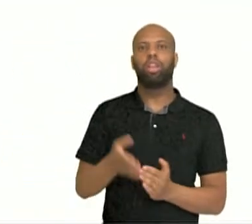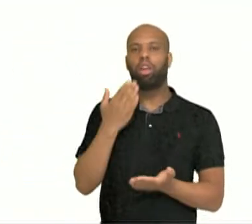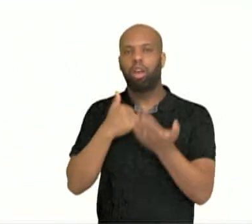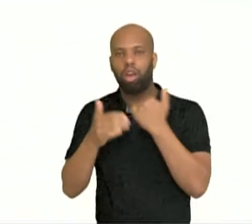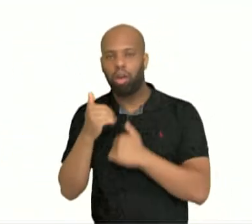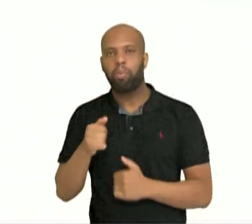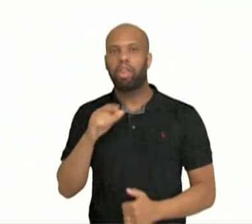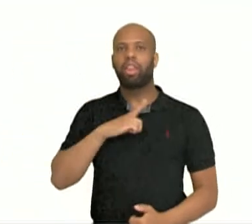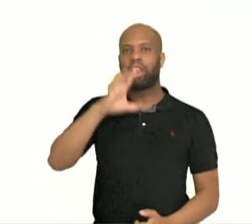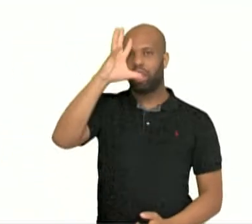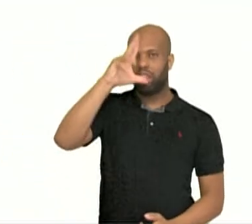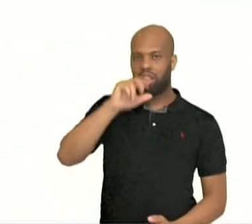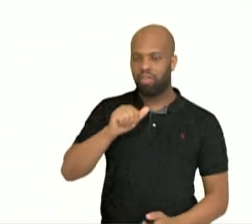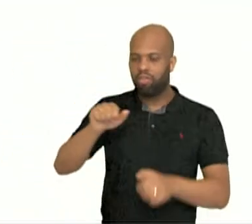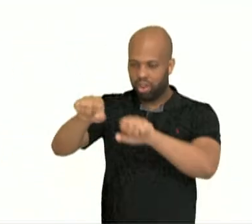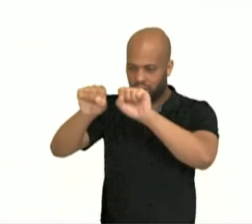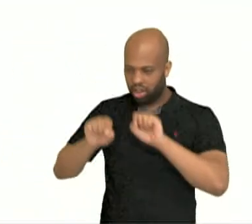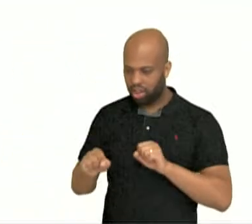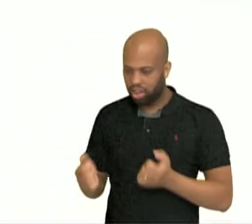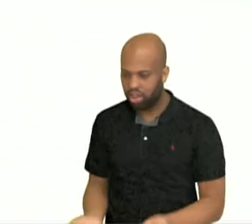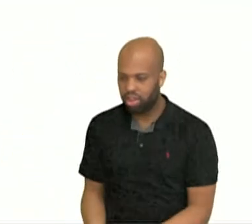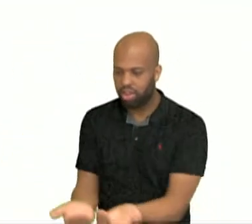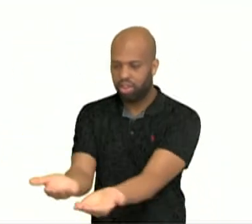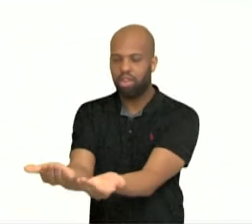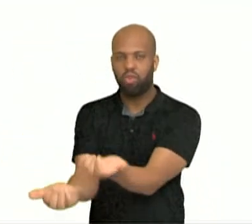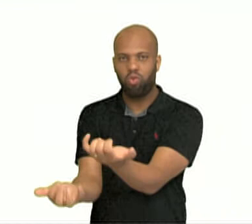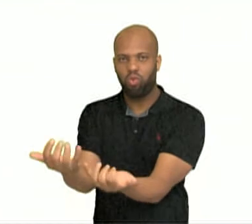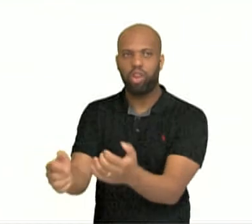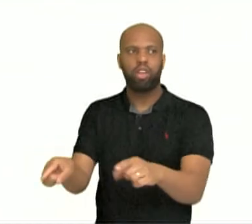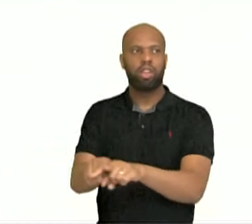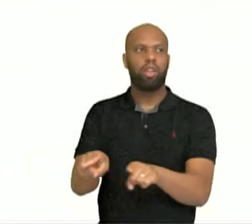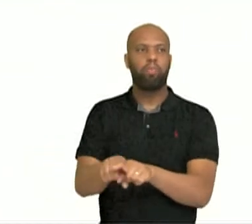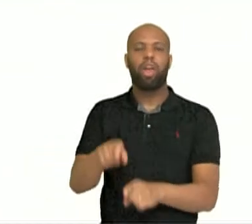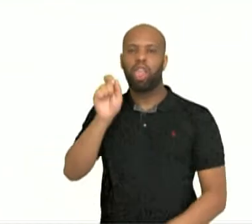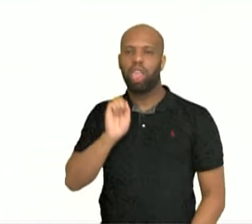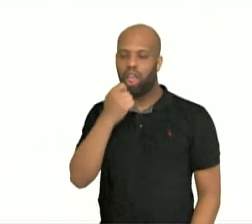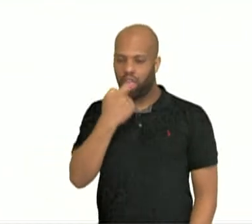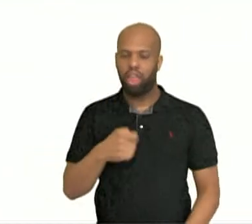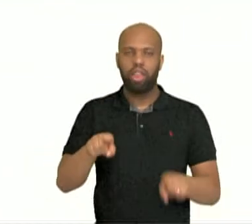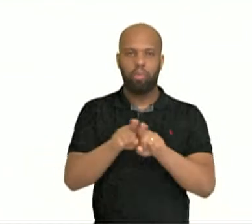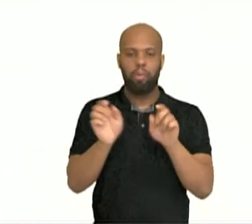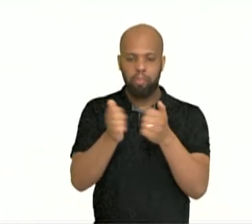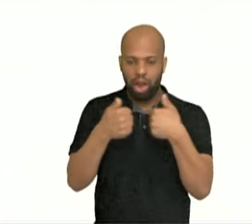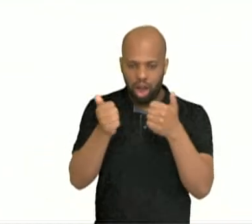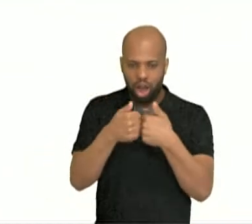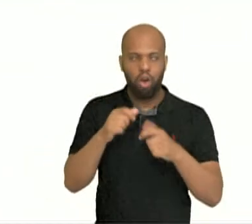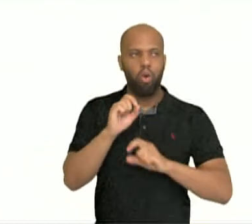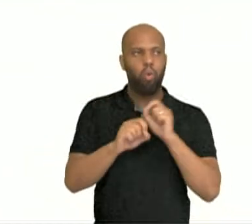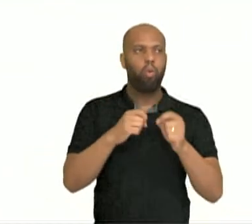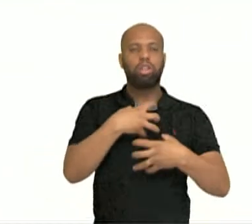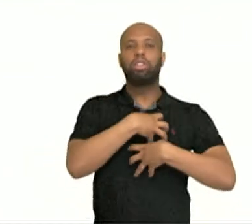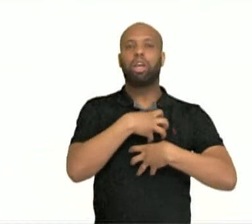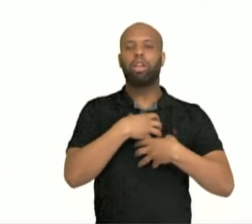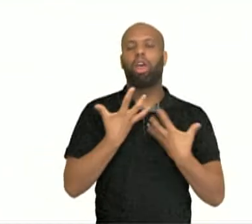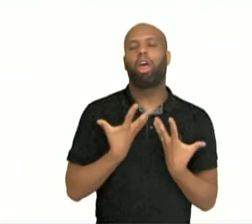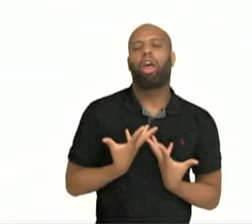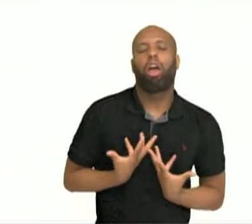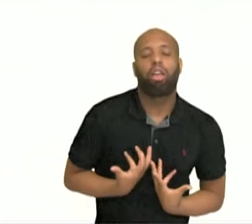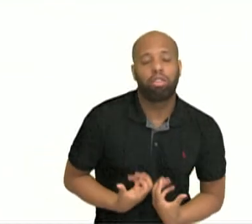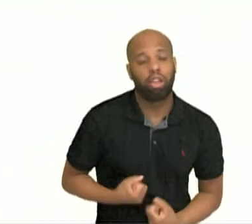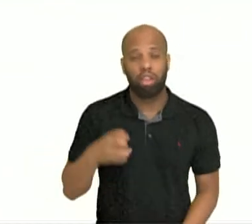Frango assado, pão, sorvete, só coisa pesada. Olha o que ele tem. Cansaço fácil.